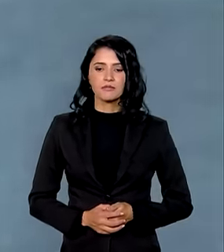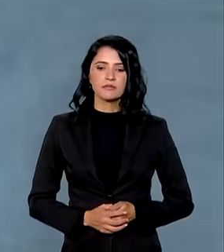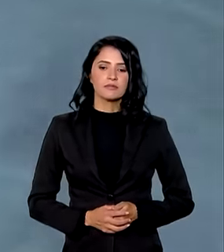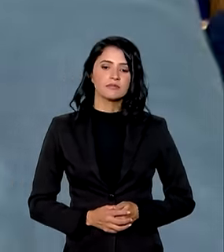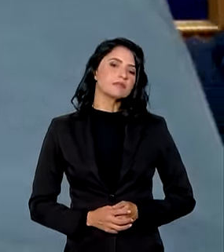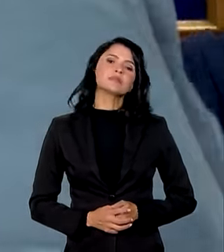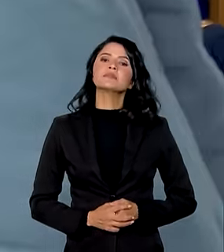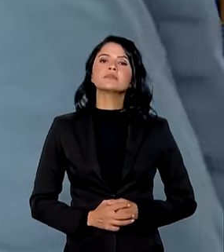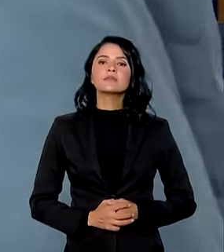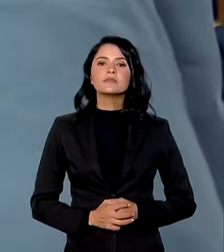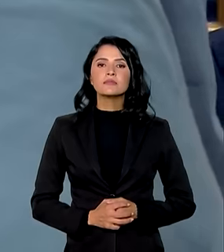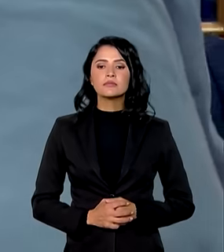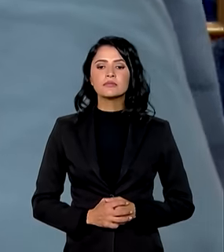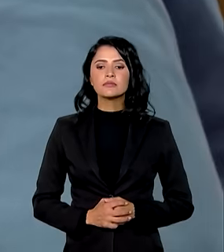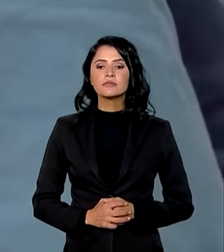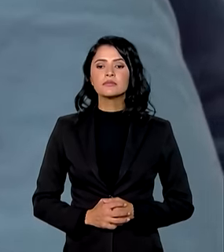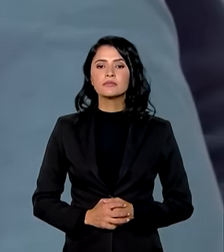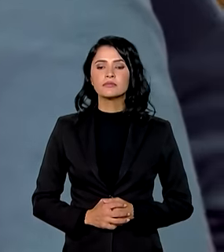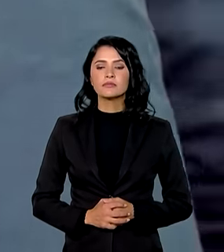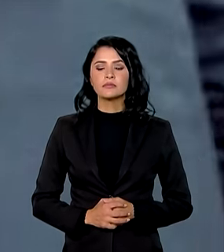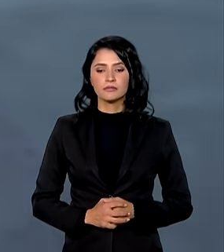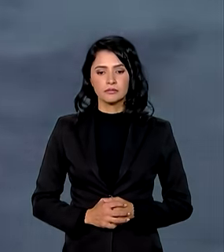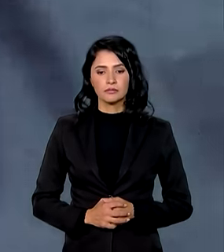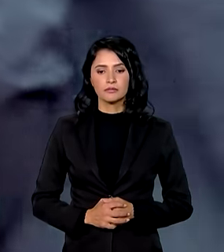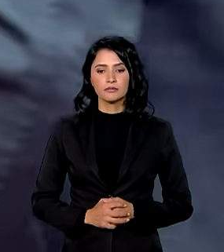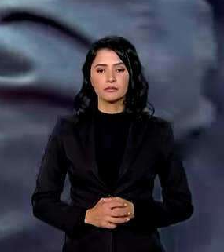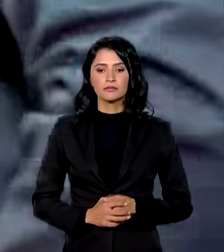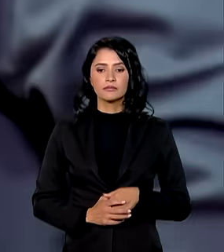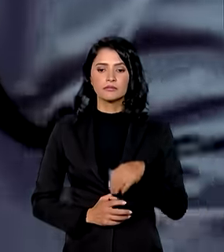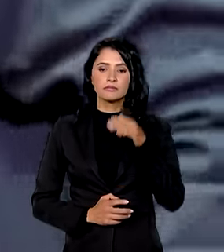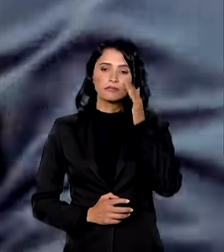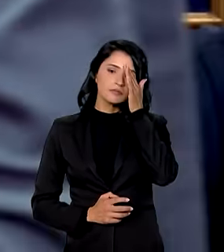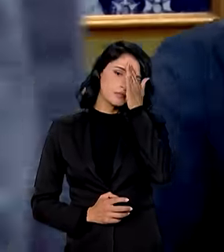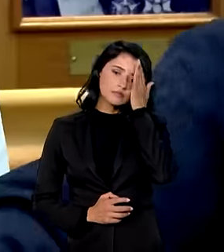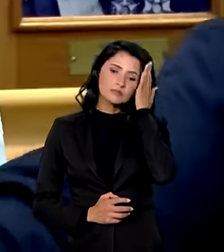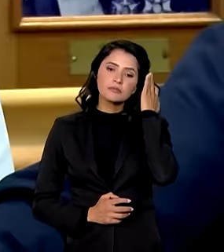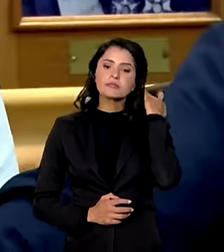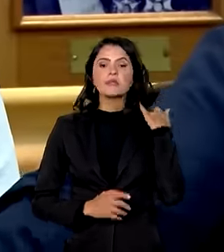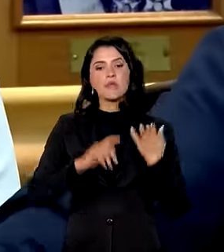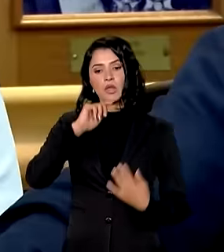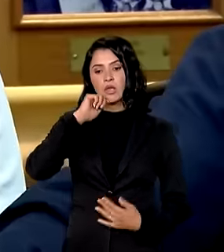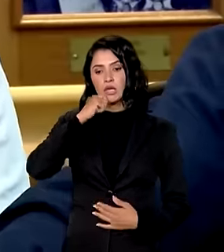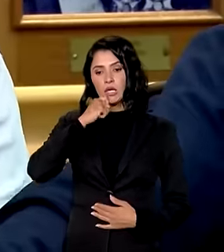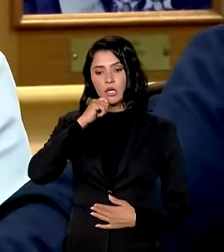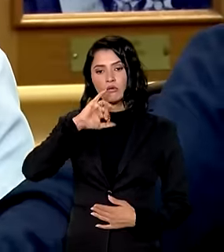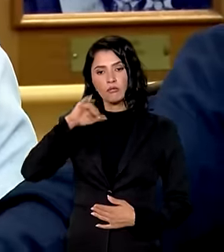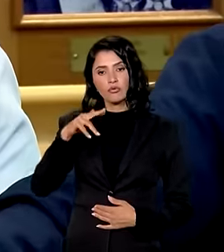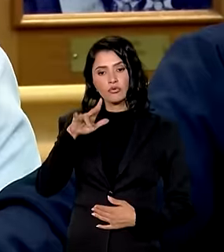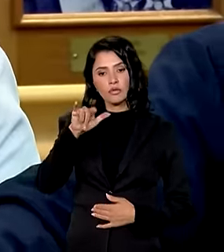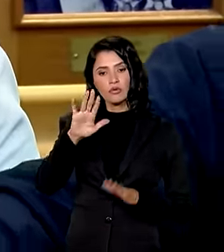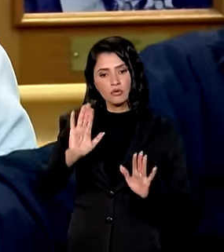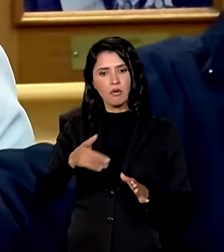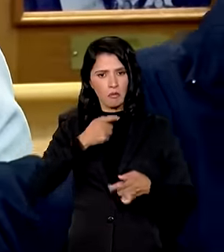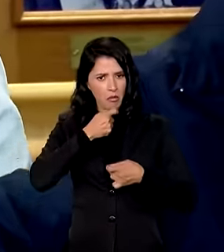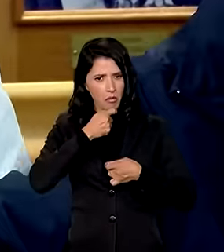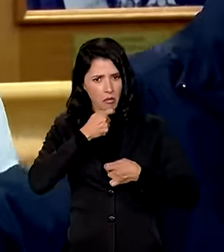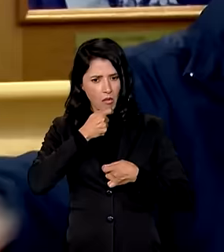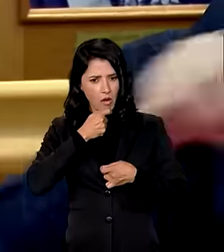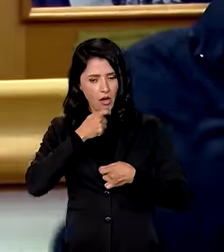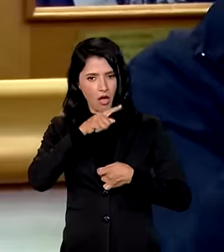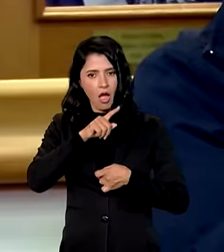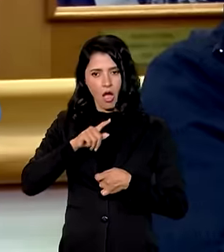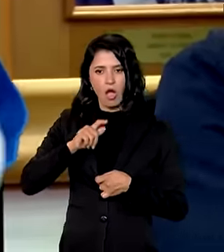o horário do recorte mas não bom acho que é bom falar o Silvio e o Juscelino já vão se deslocar o Silvio e o Juscelino